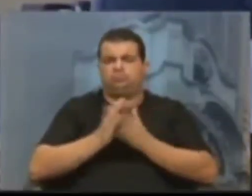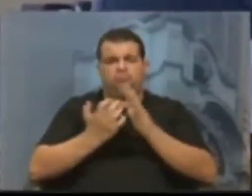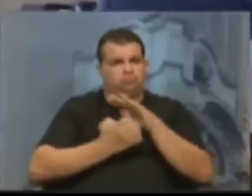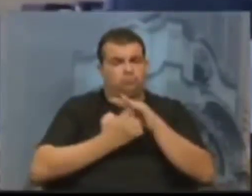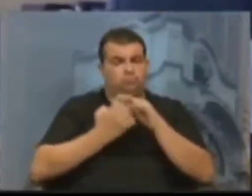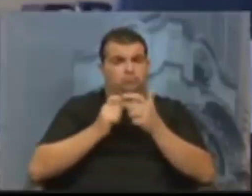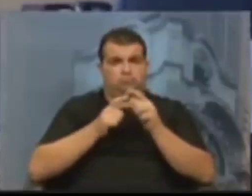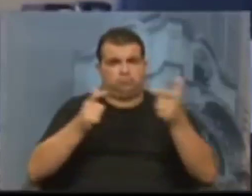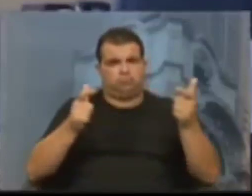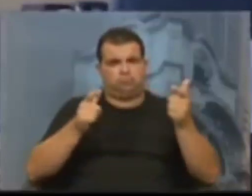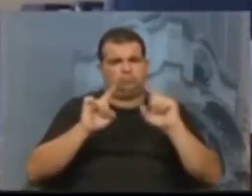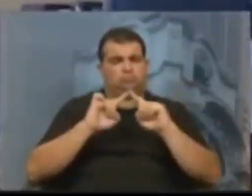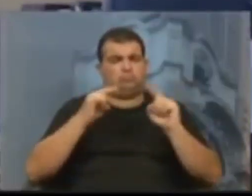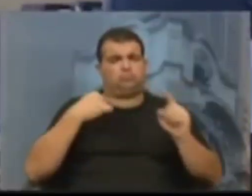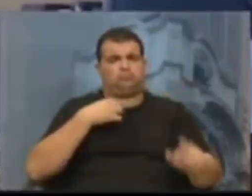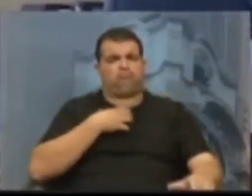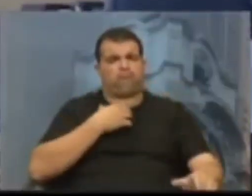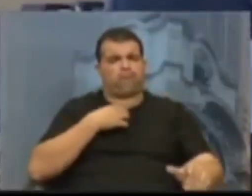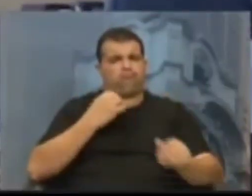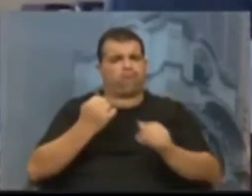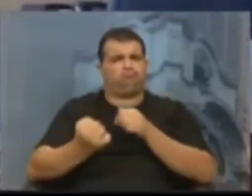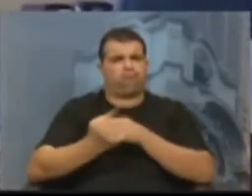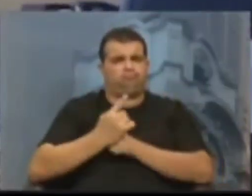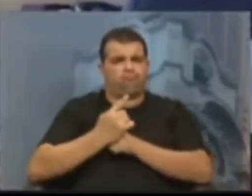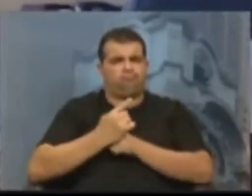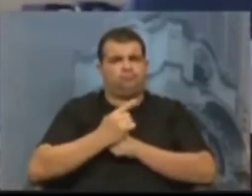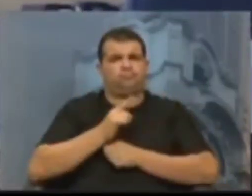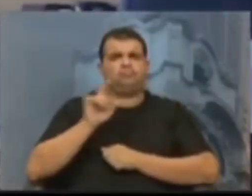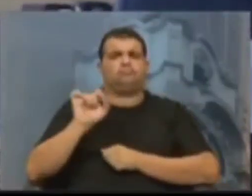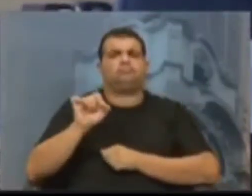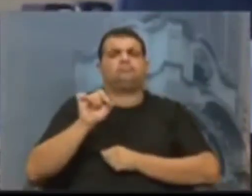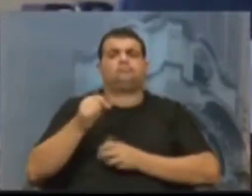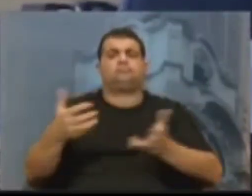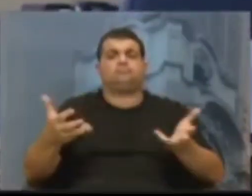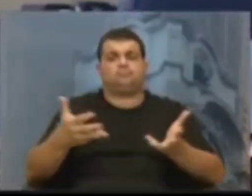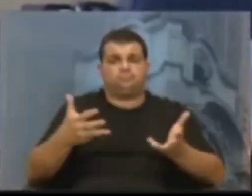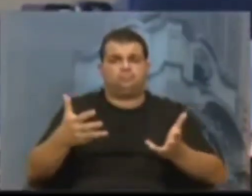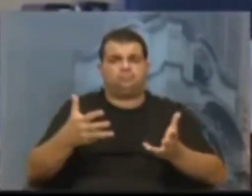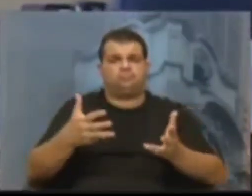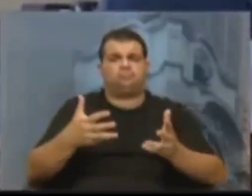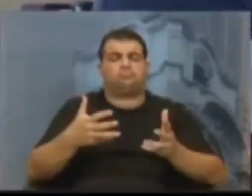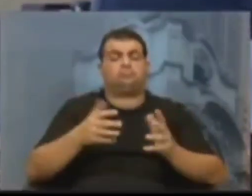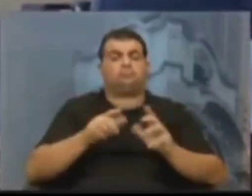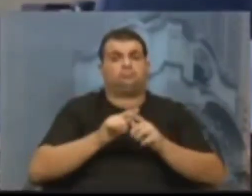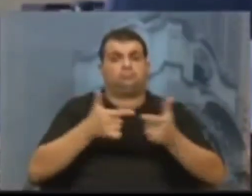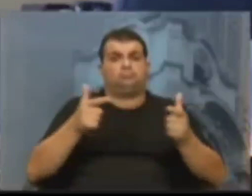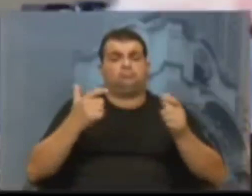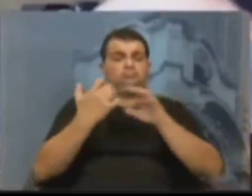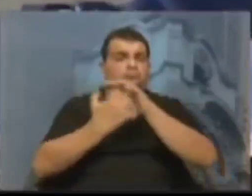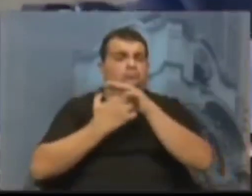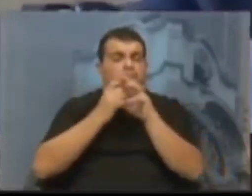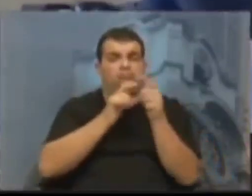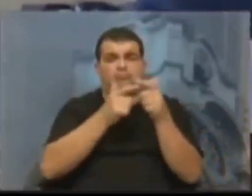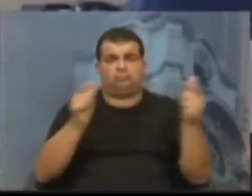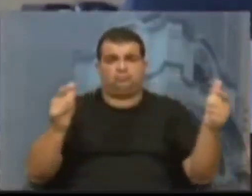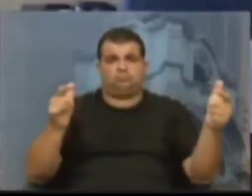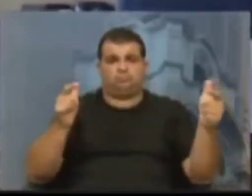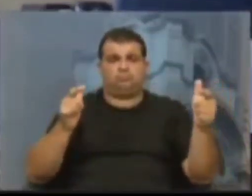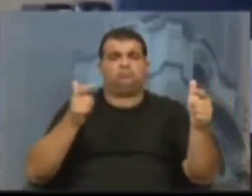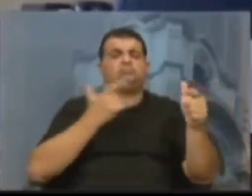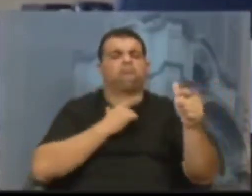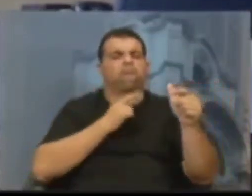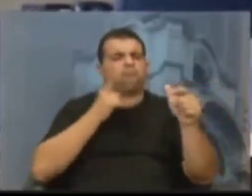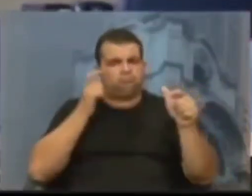Mas me causa estranhamento que, nesse momento em que o grande empresariado tem um interesse sobre a Procempa,